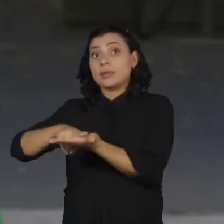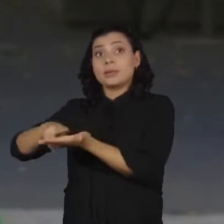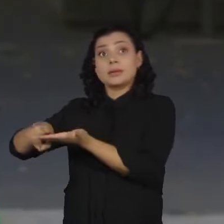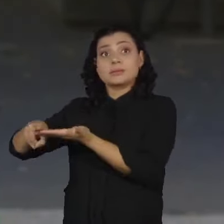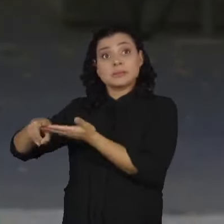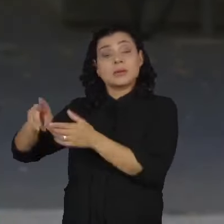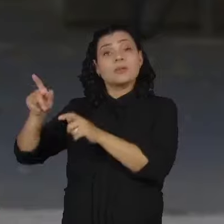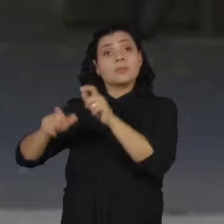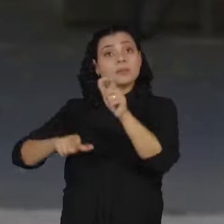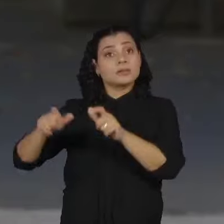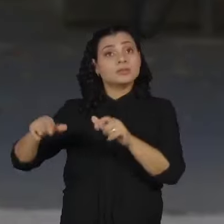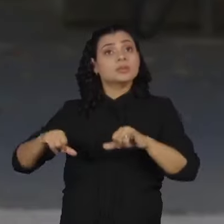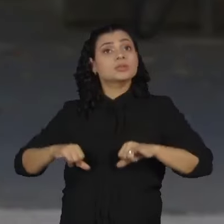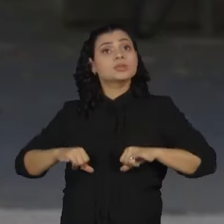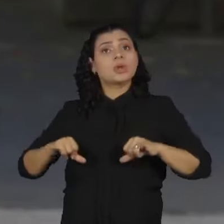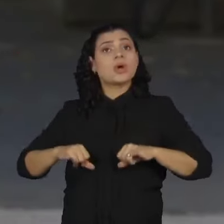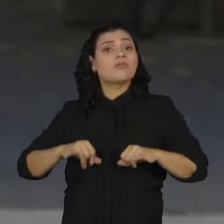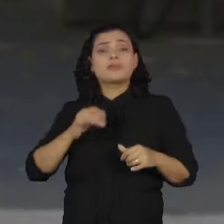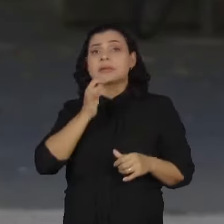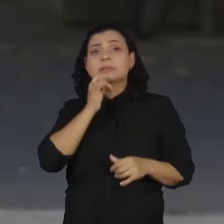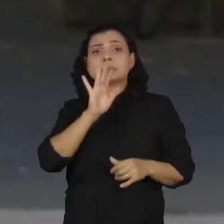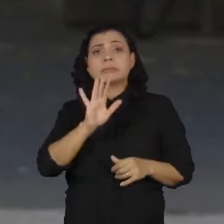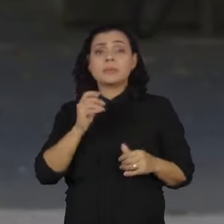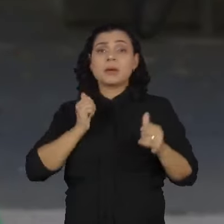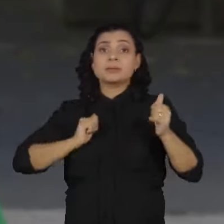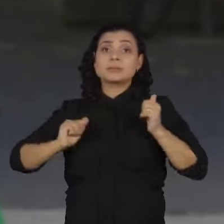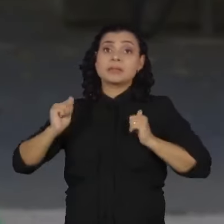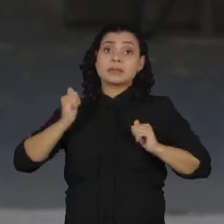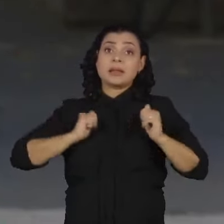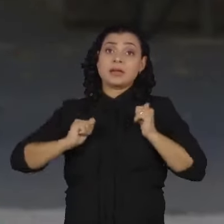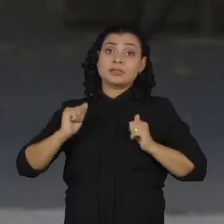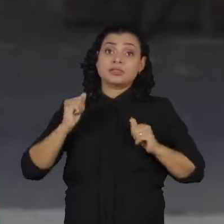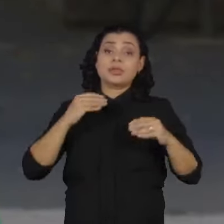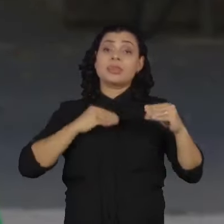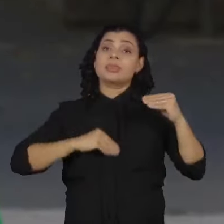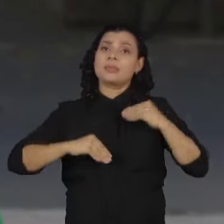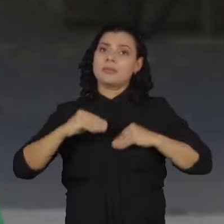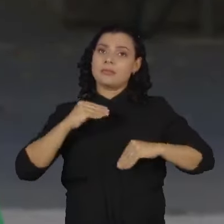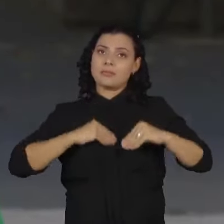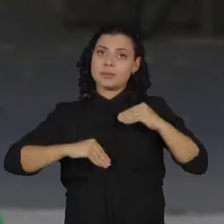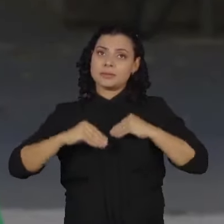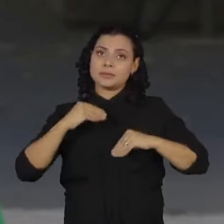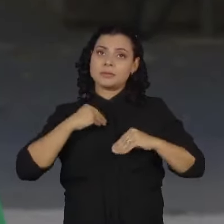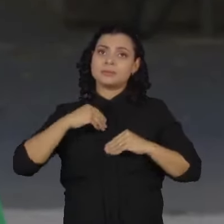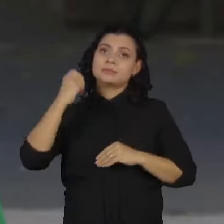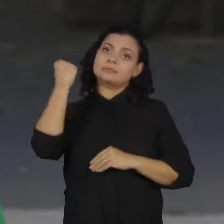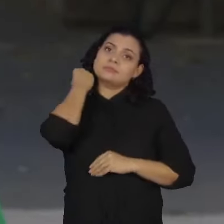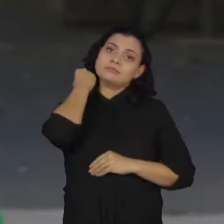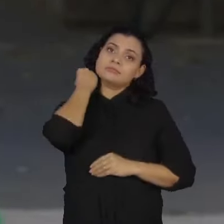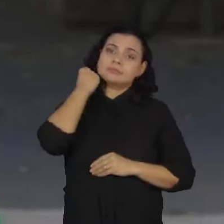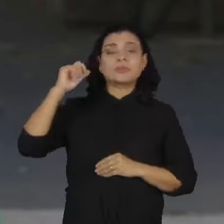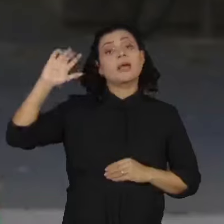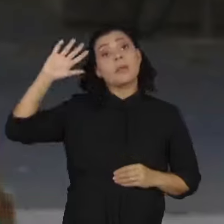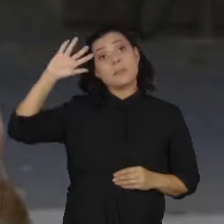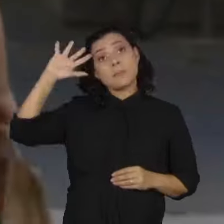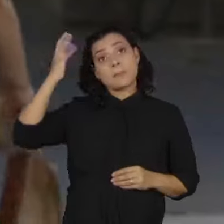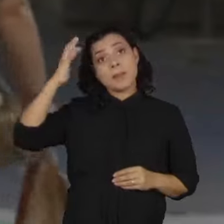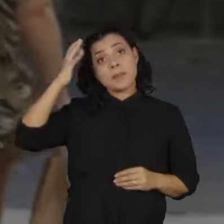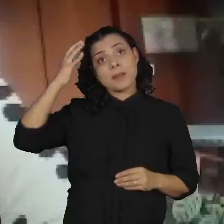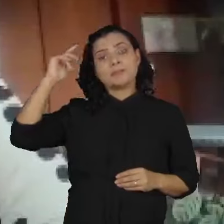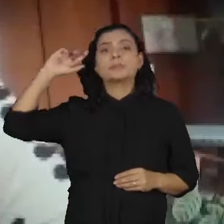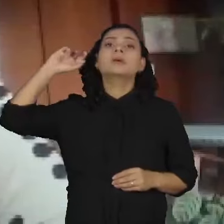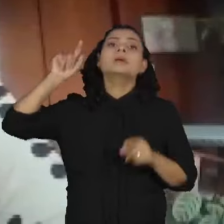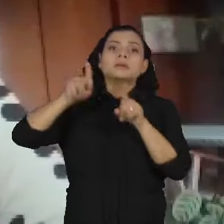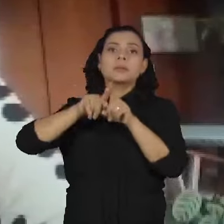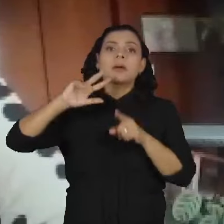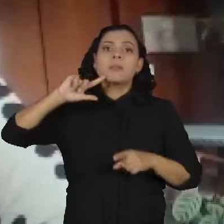em pessoas que sofrem, por exemplo, de ansiedade, depressão, transtorno bipolar e esquizofrenia.